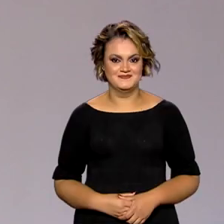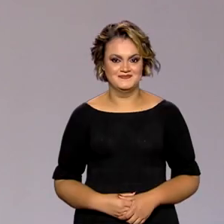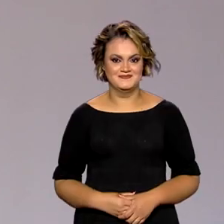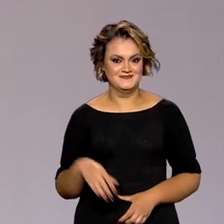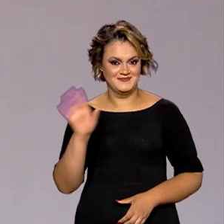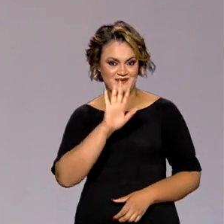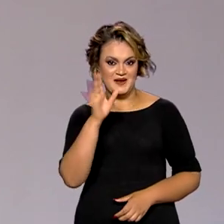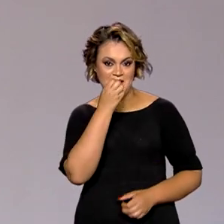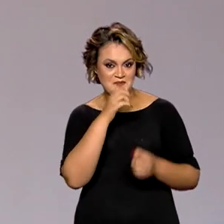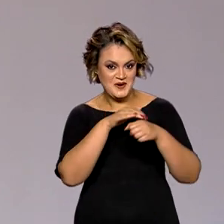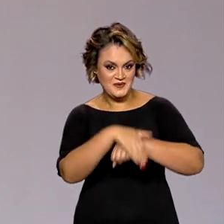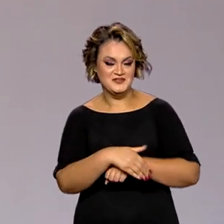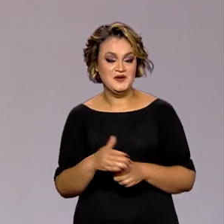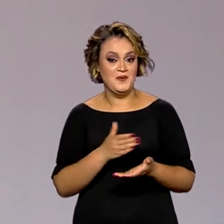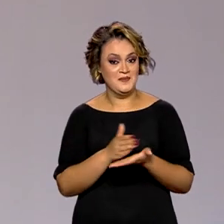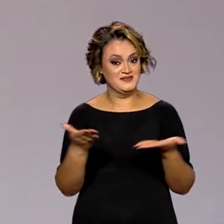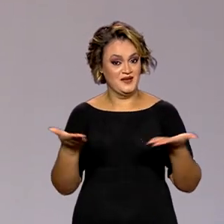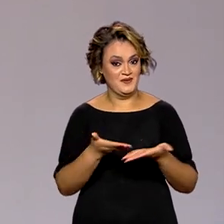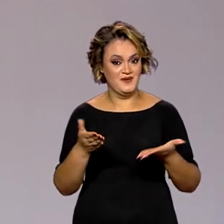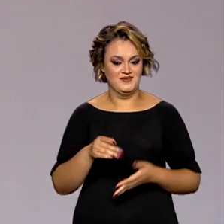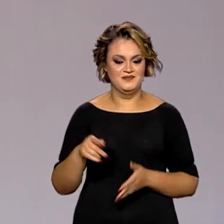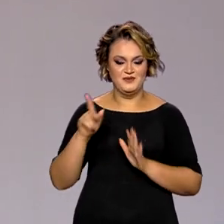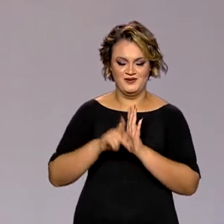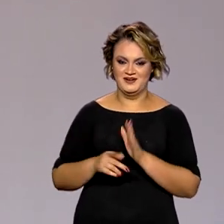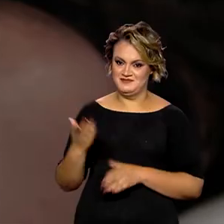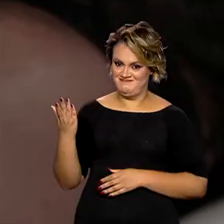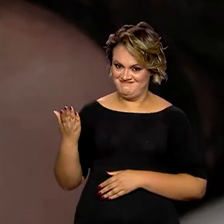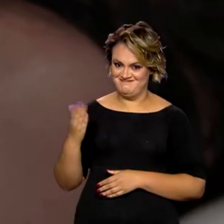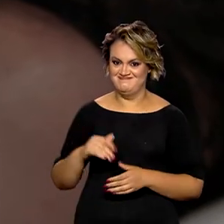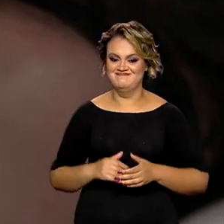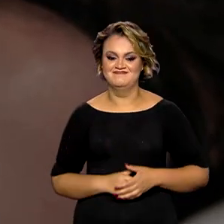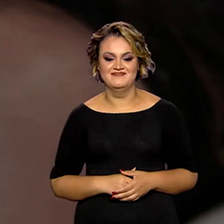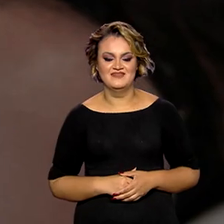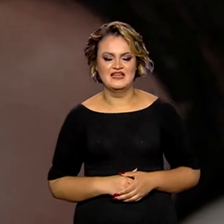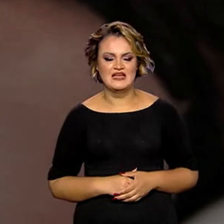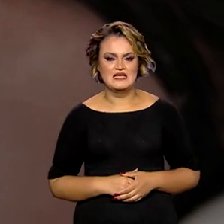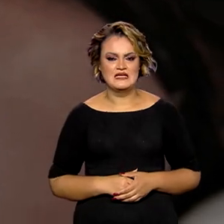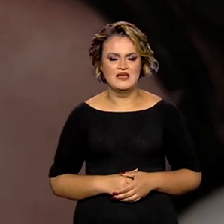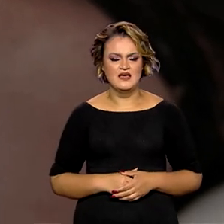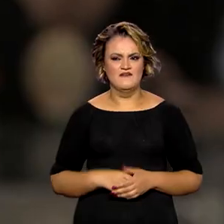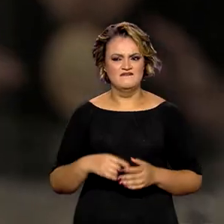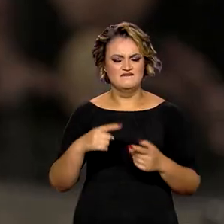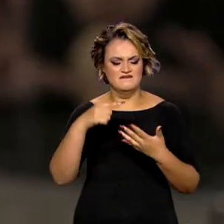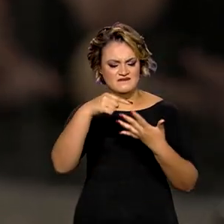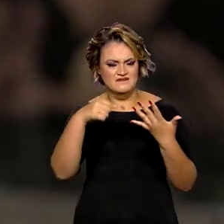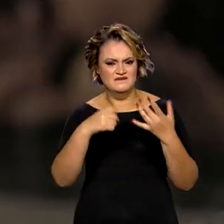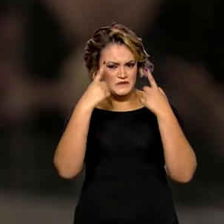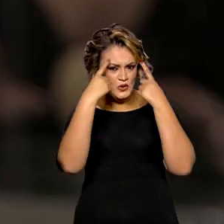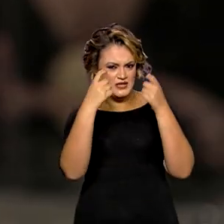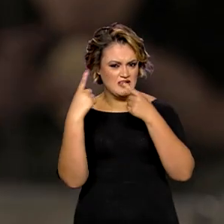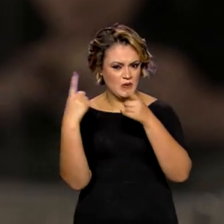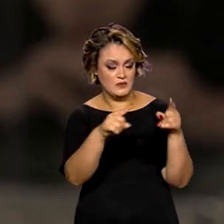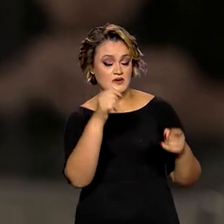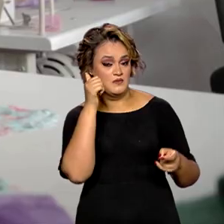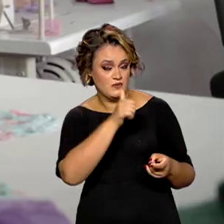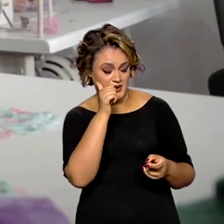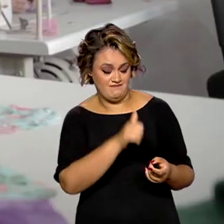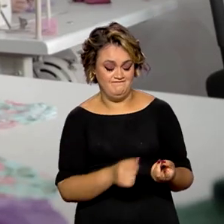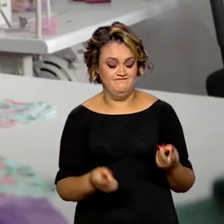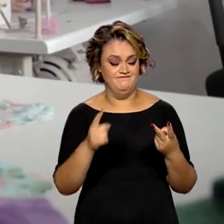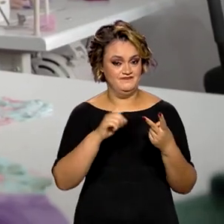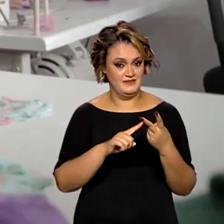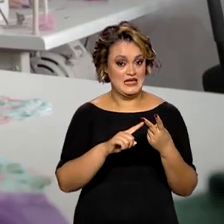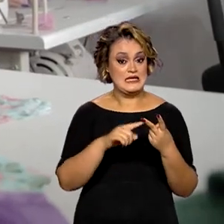Olá, boa noite. Estamos no ar com o Brasil em Pauta. Combater todas as formas de violência contra as mulheres